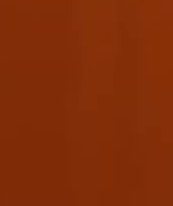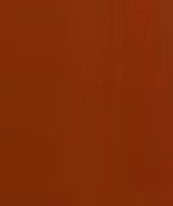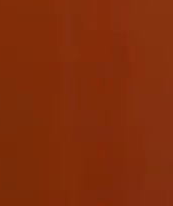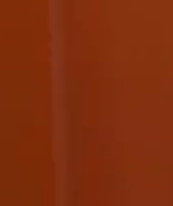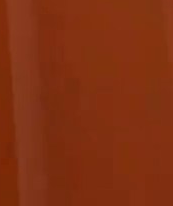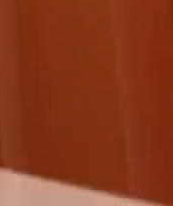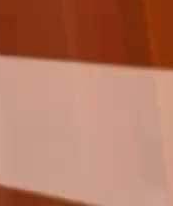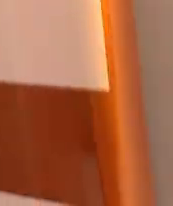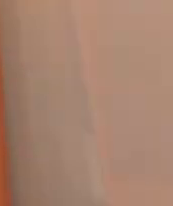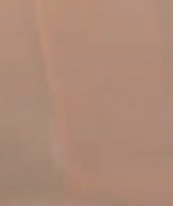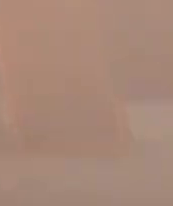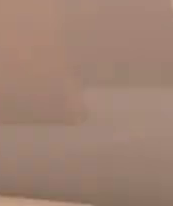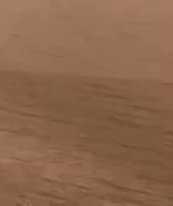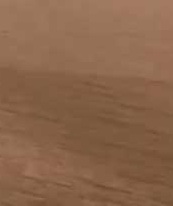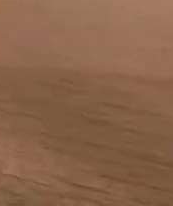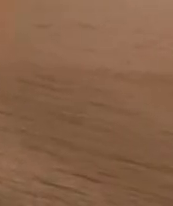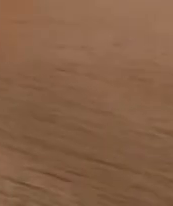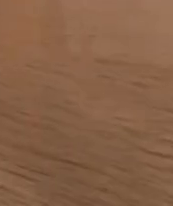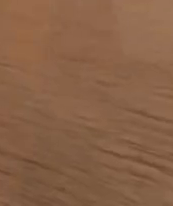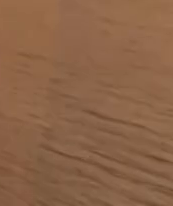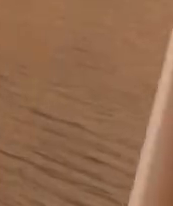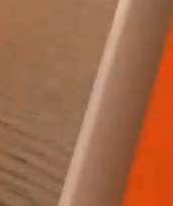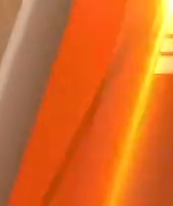E aí E aí